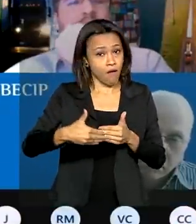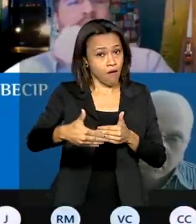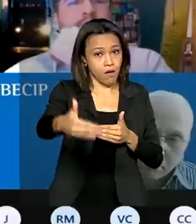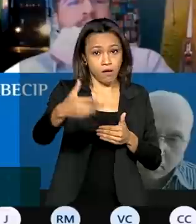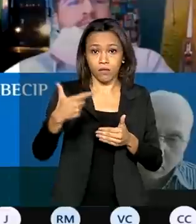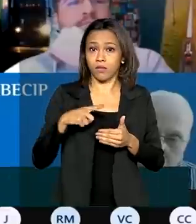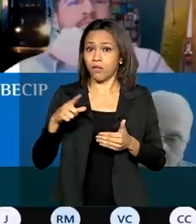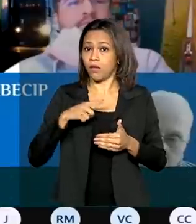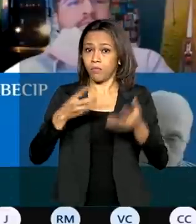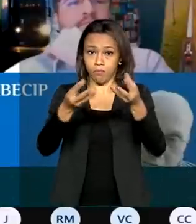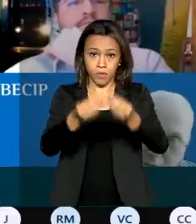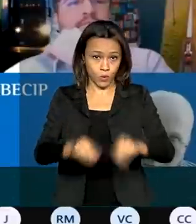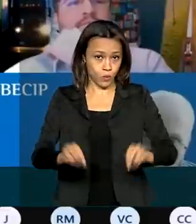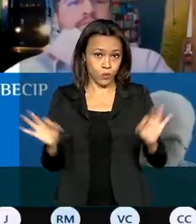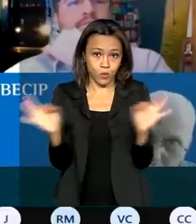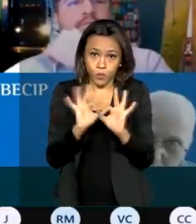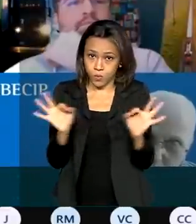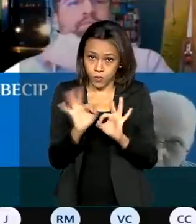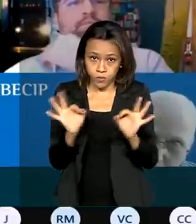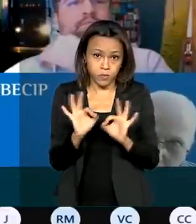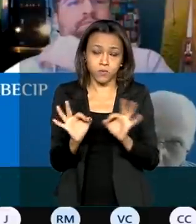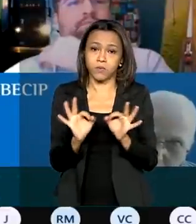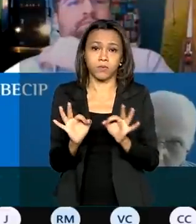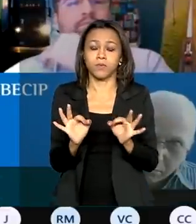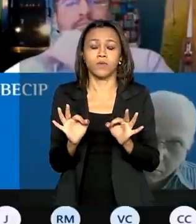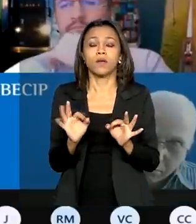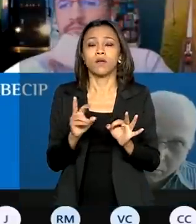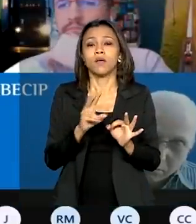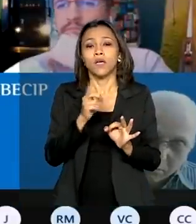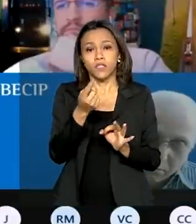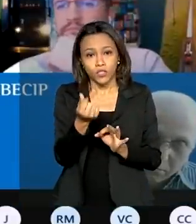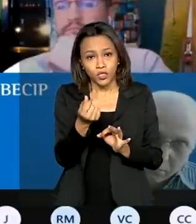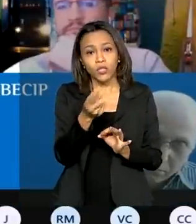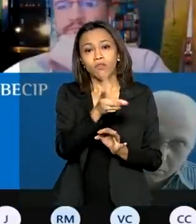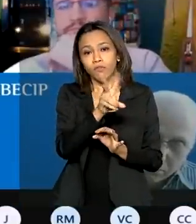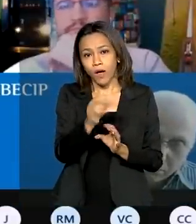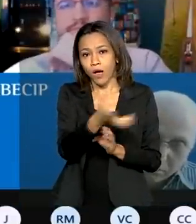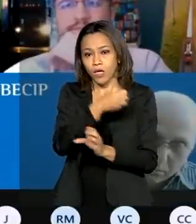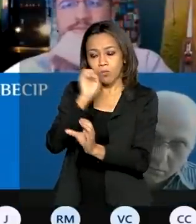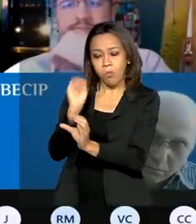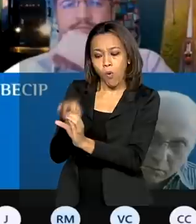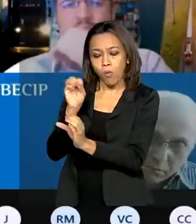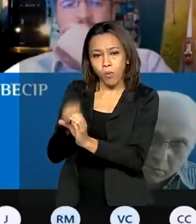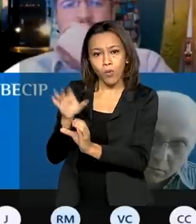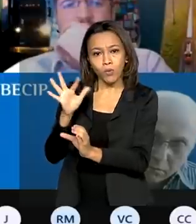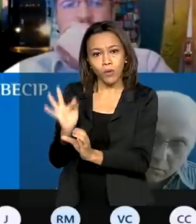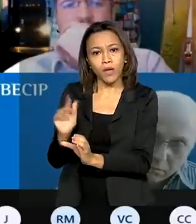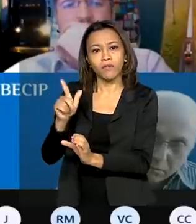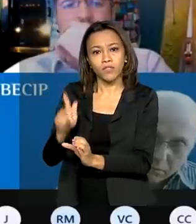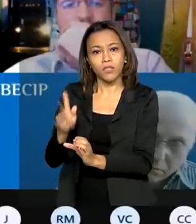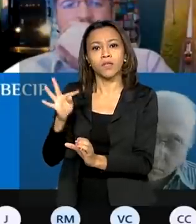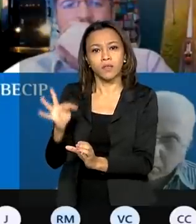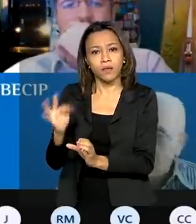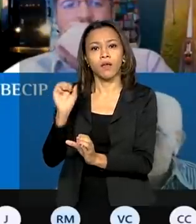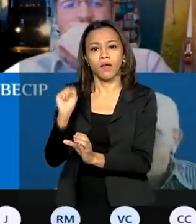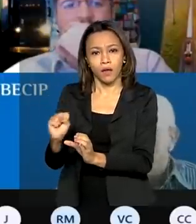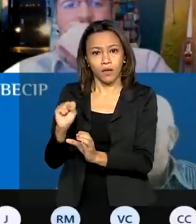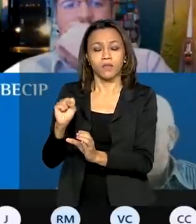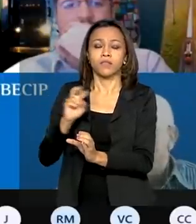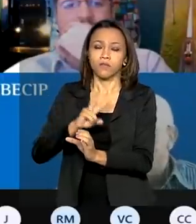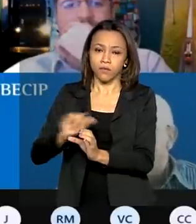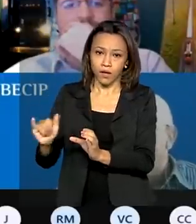cotistas, esses recursos vão entrar no FGTS, não nesse momento difícil, porque passamos,